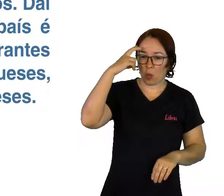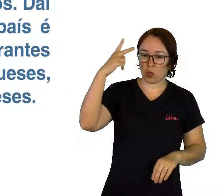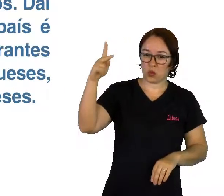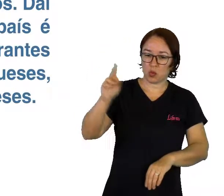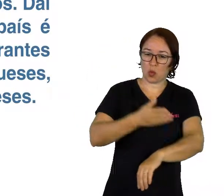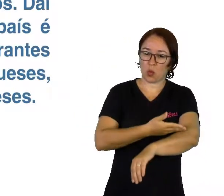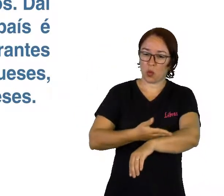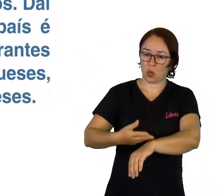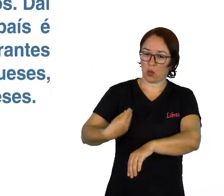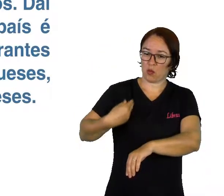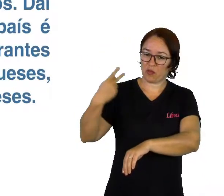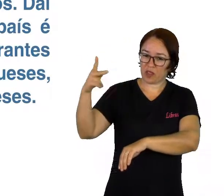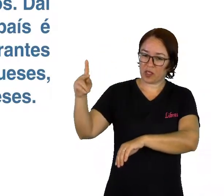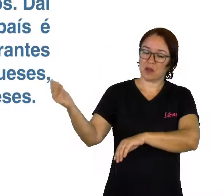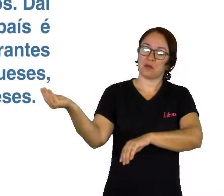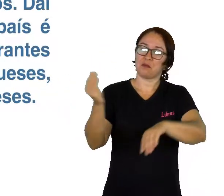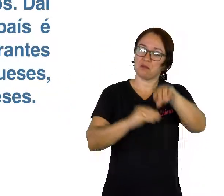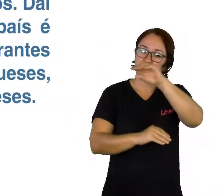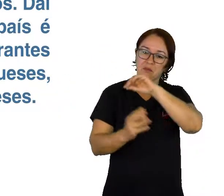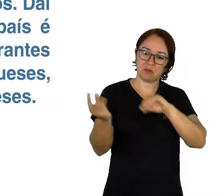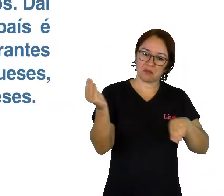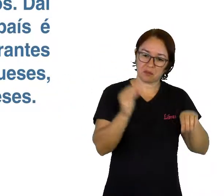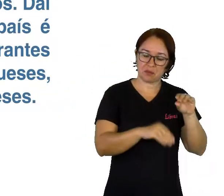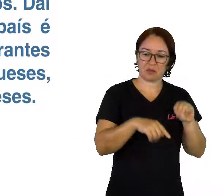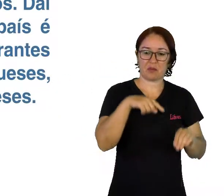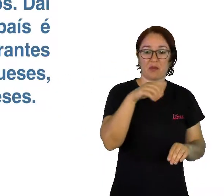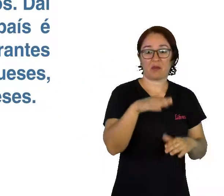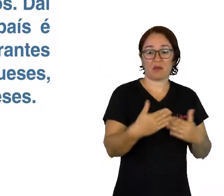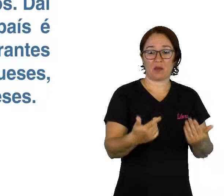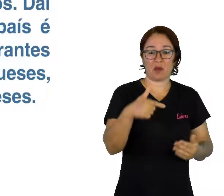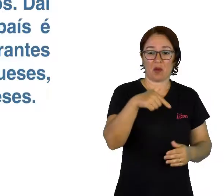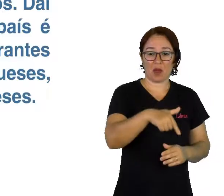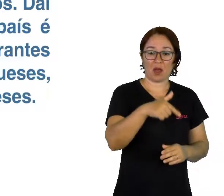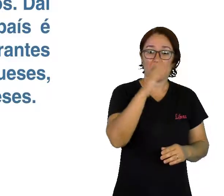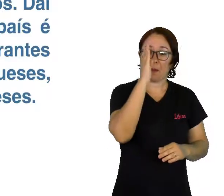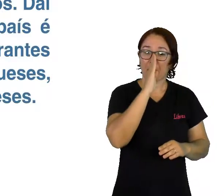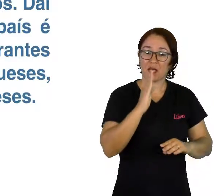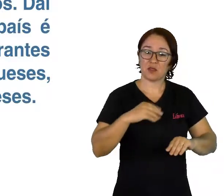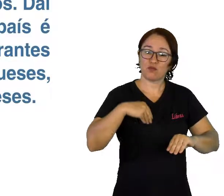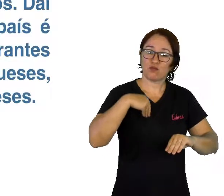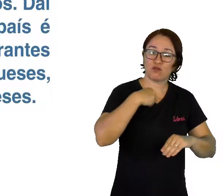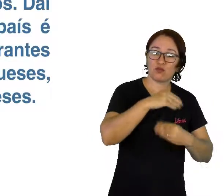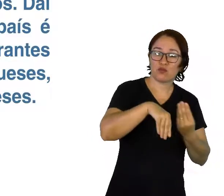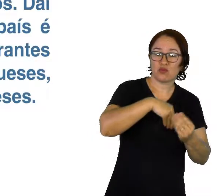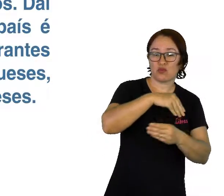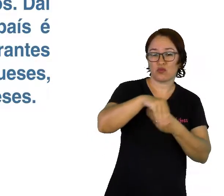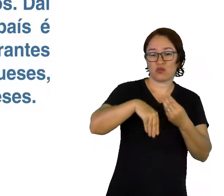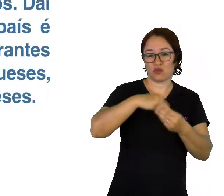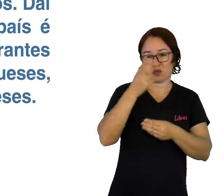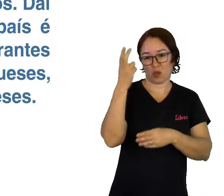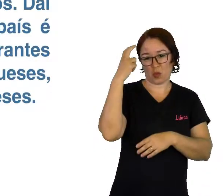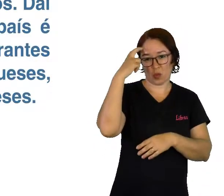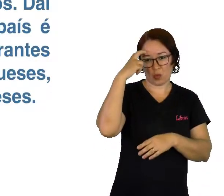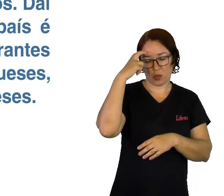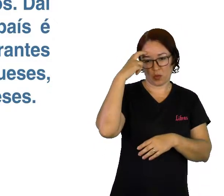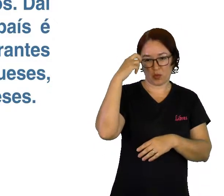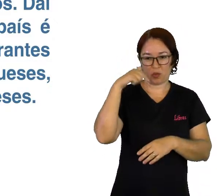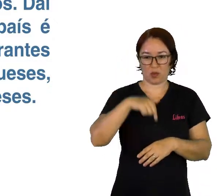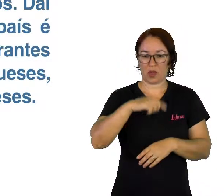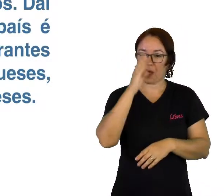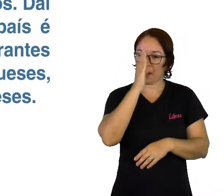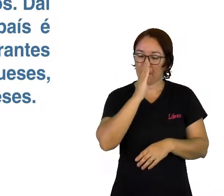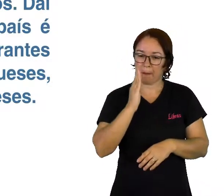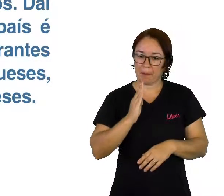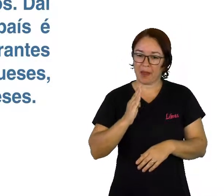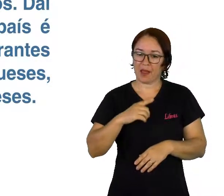Daí surge a diversidade cultural do nosso país. Ele é formado principalmente por grupos de